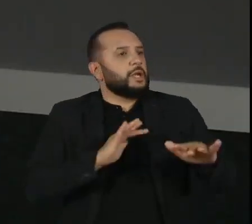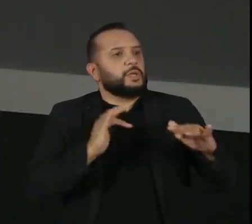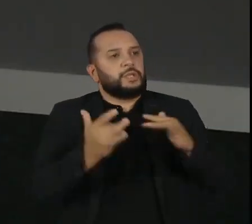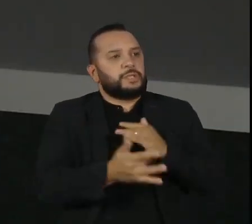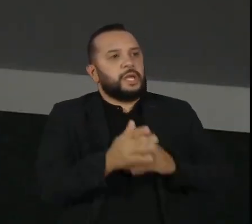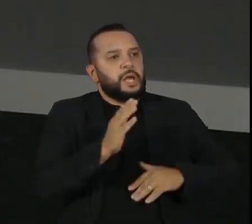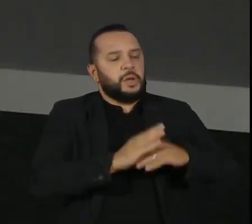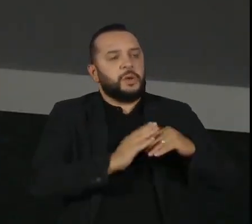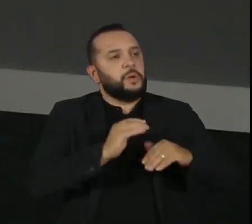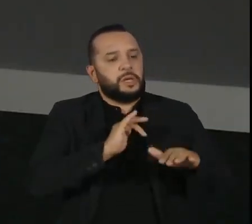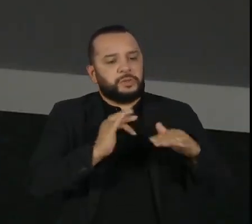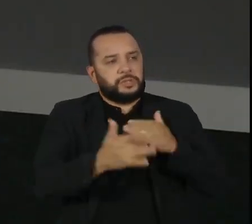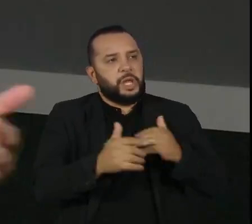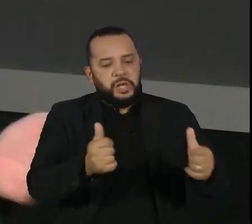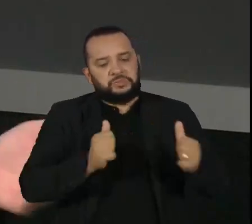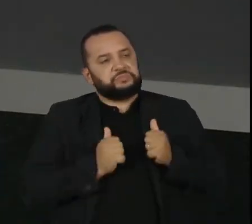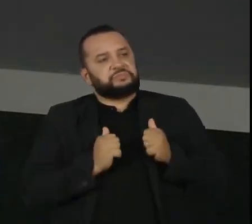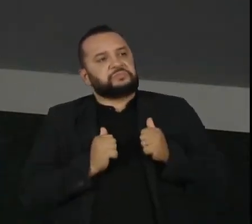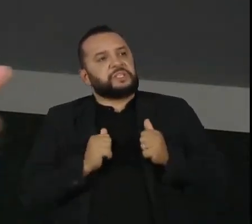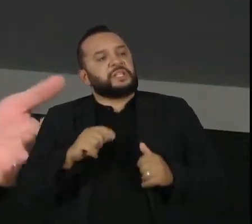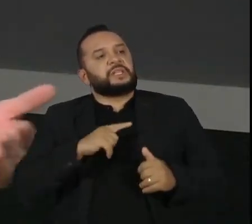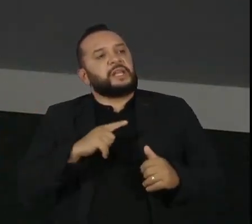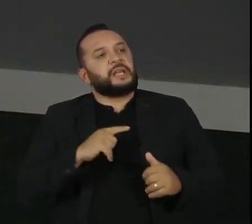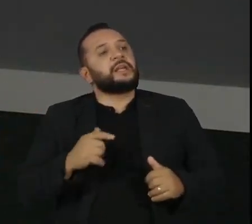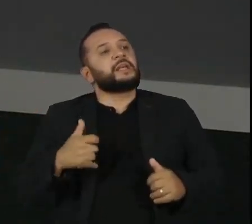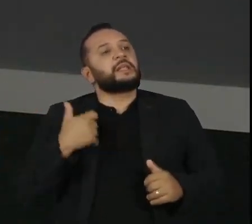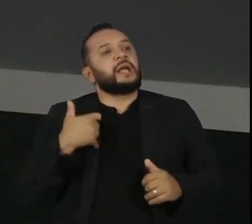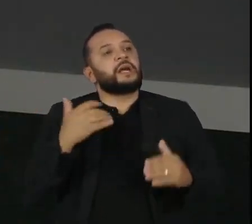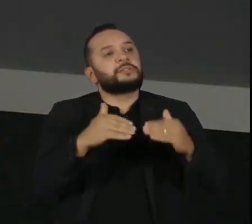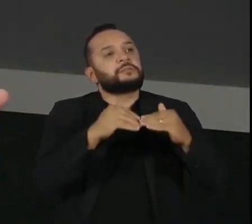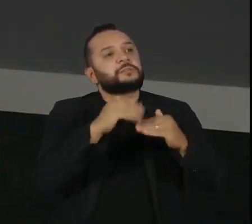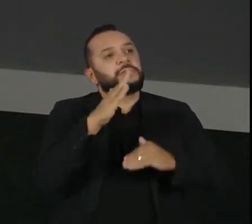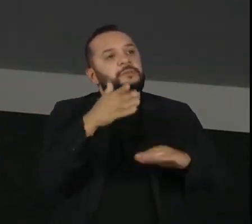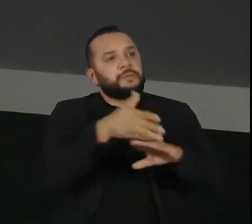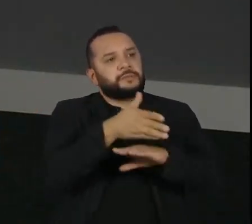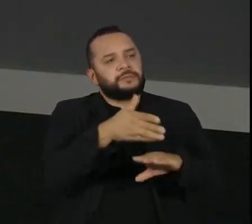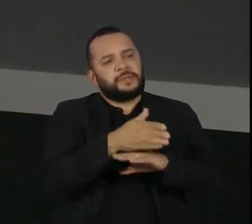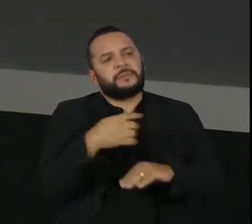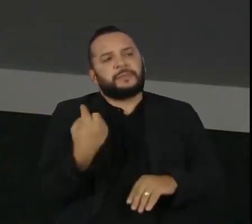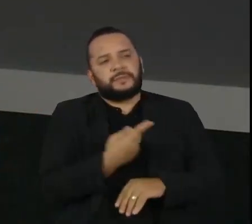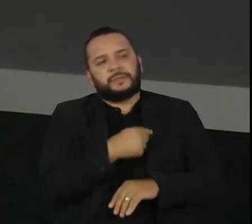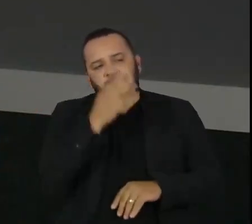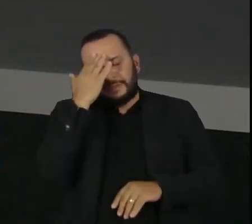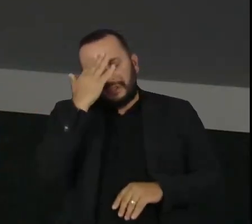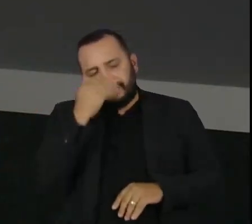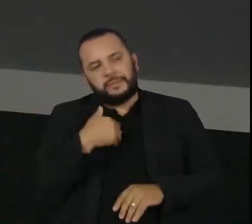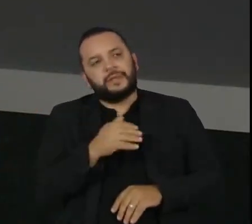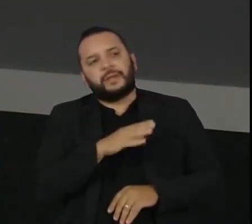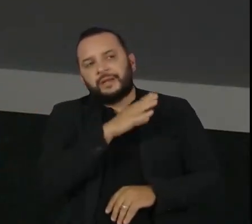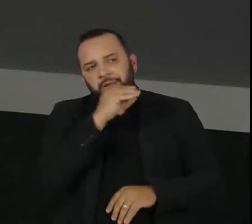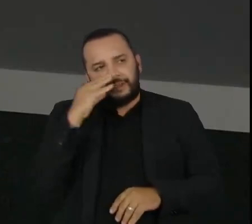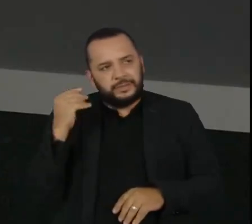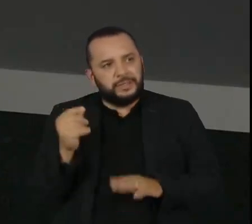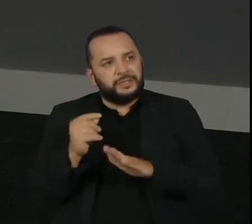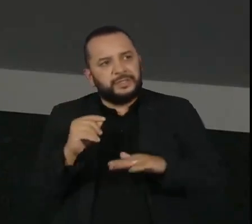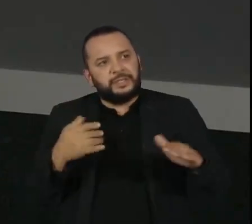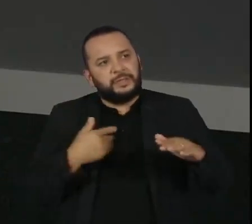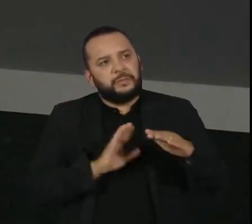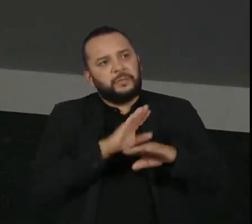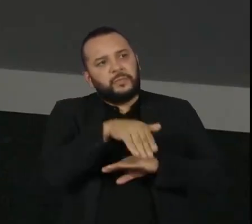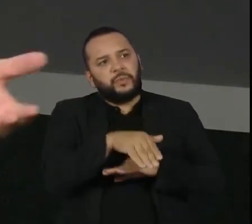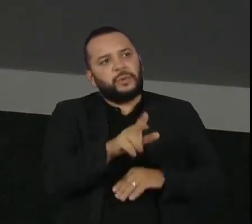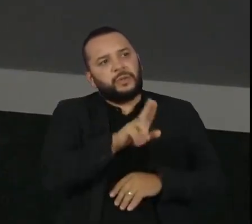nós temos uma idade mínima para participar e a gente sabe que adolescentes, crianças burlam isso, enfim, para